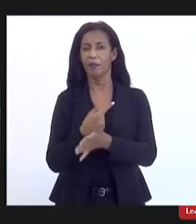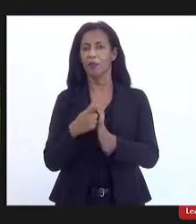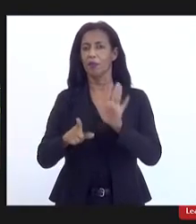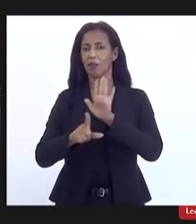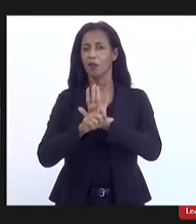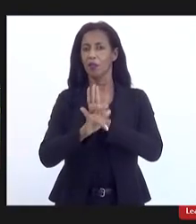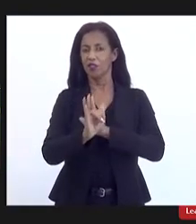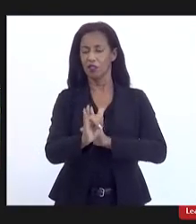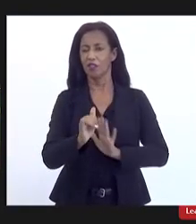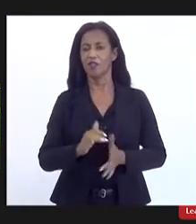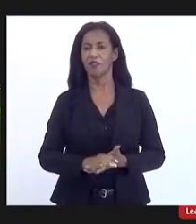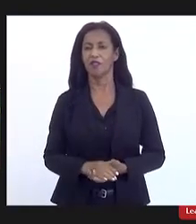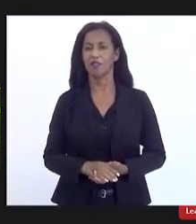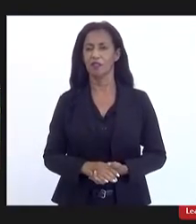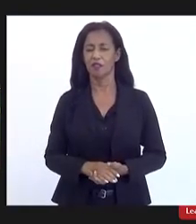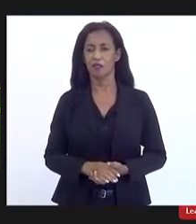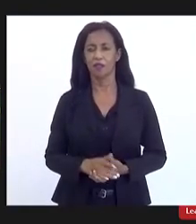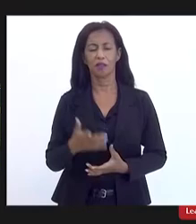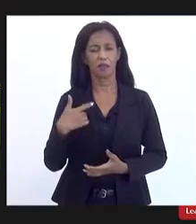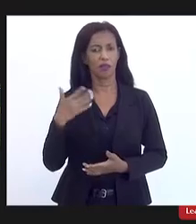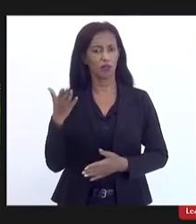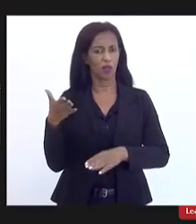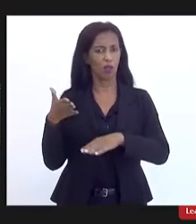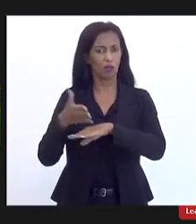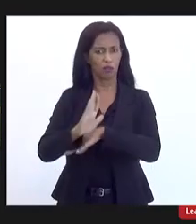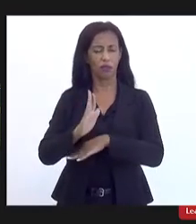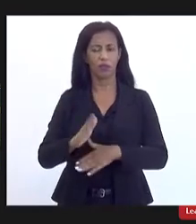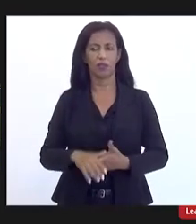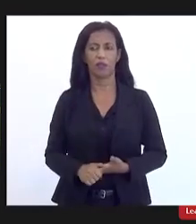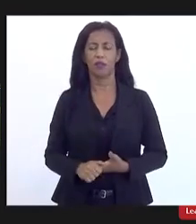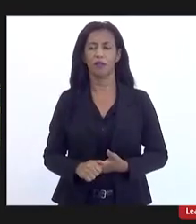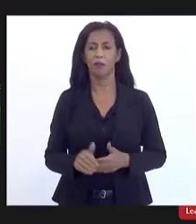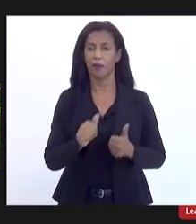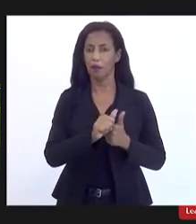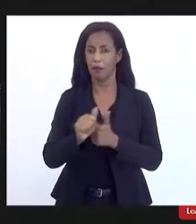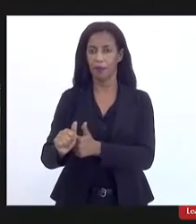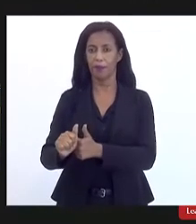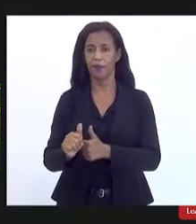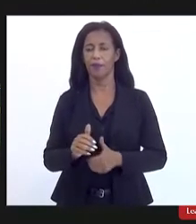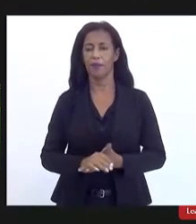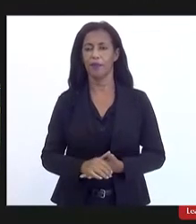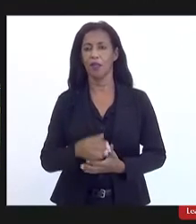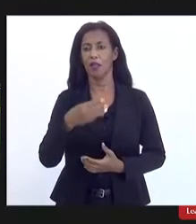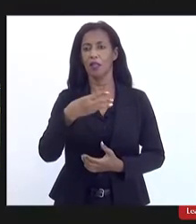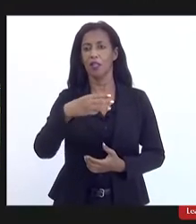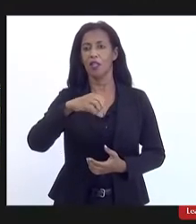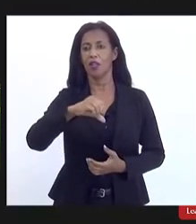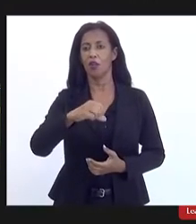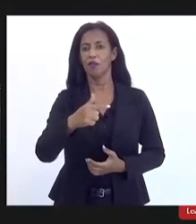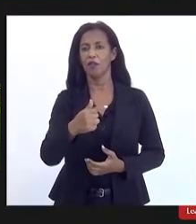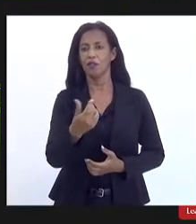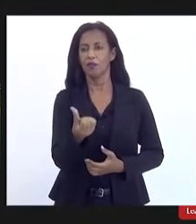legislação e ela foi dada entrada já para acompanhar 3976